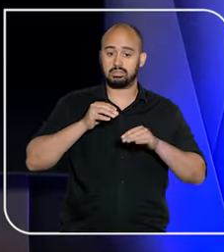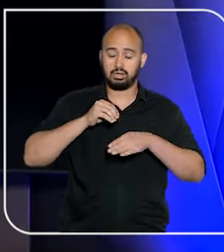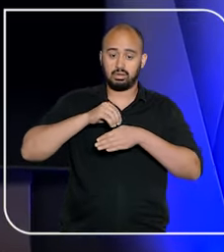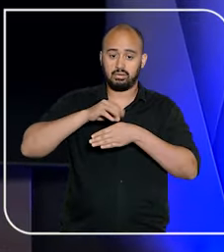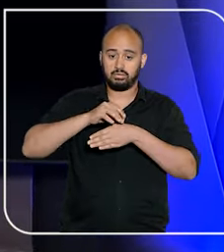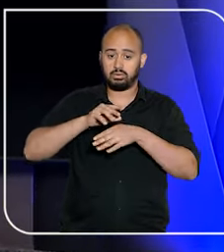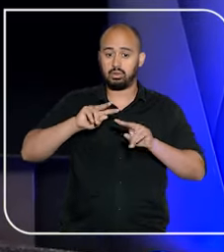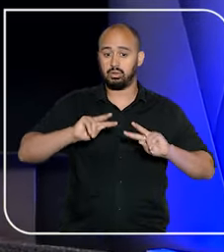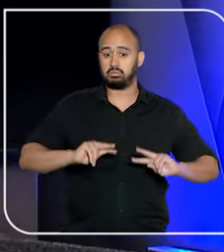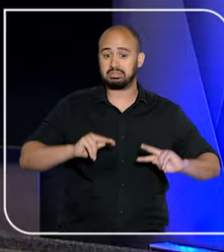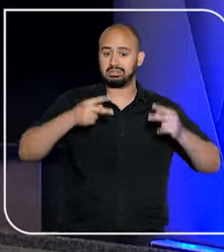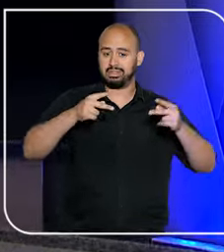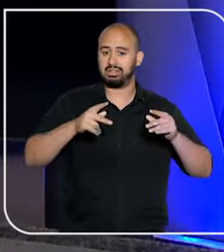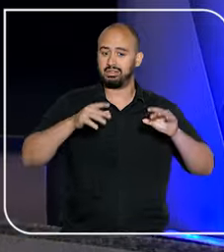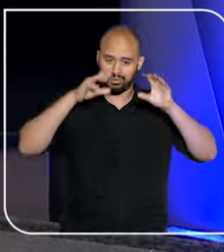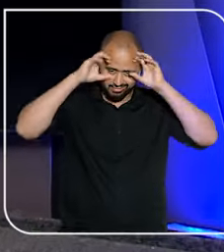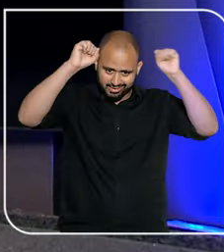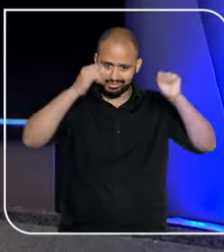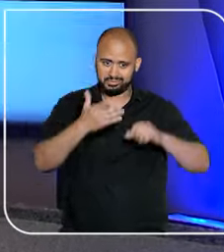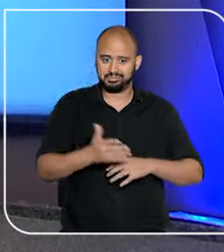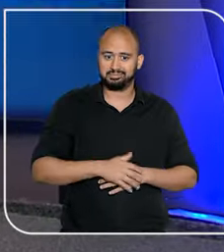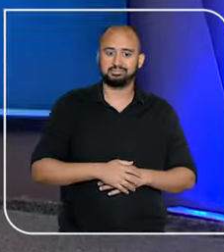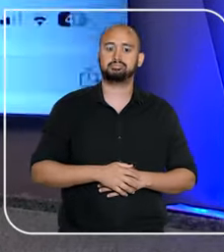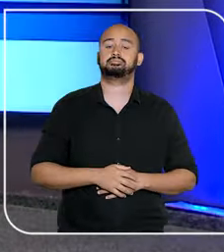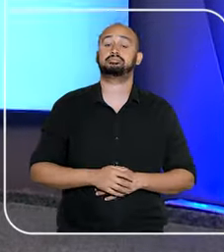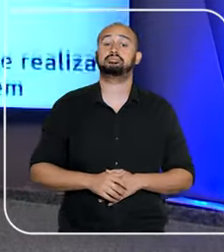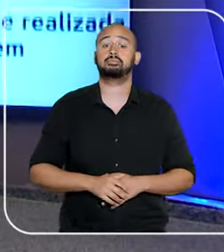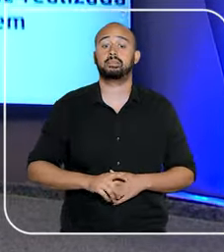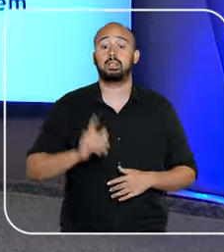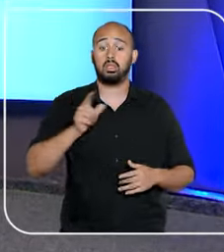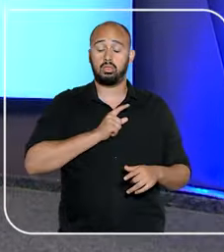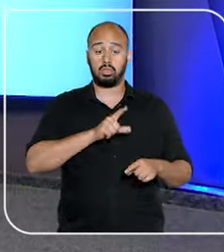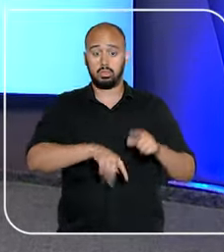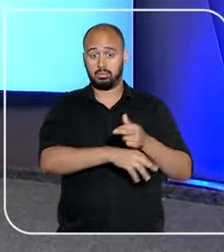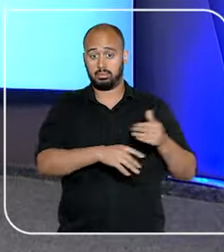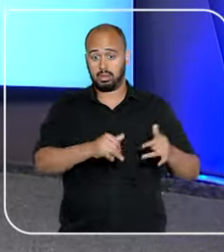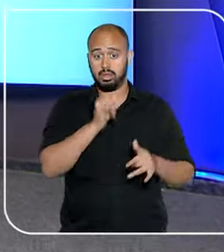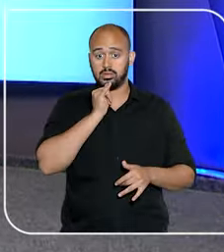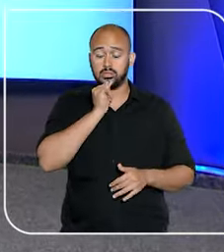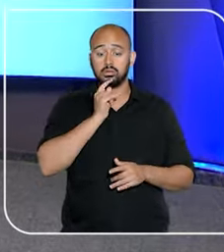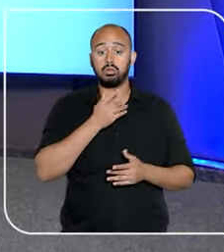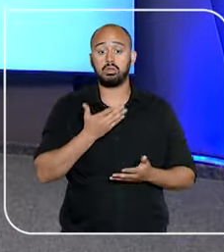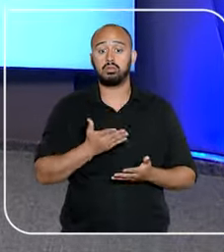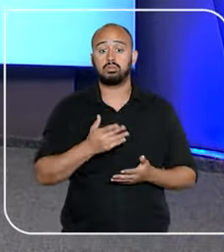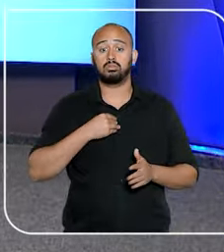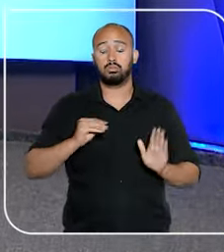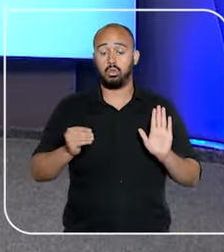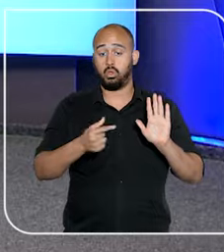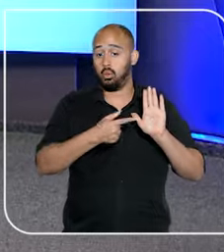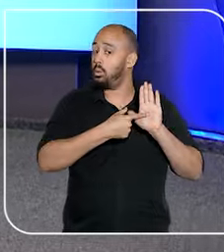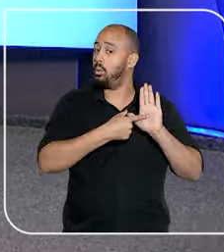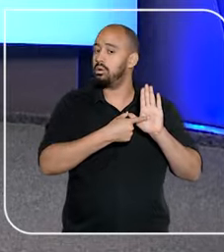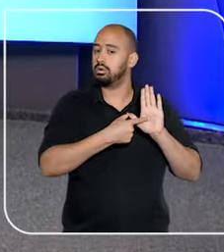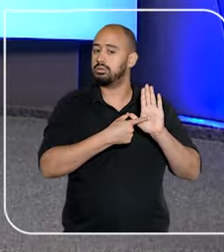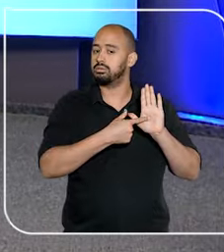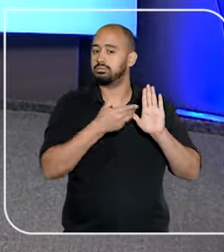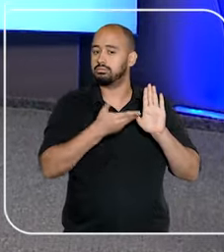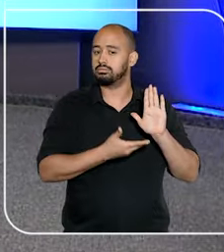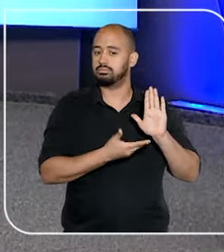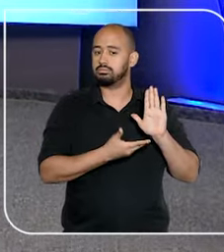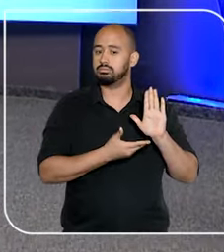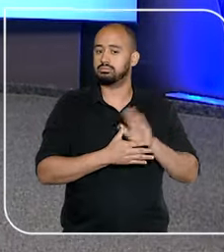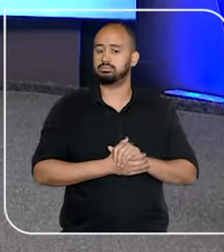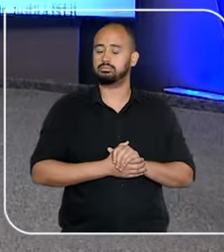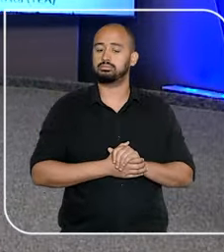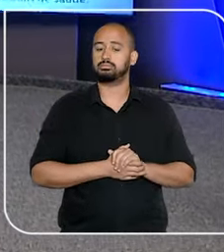que viram notícia no site do tribunal. Nessa matéria que aparece agora, por exemplo, a gente clica